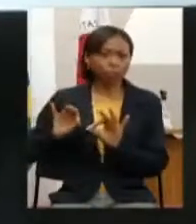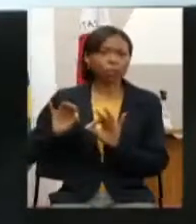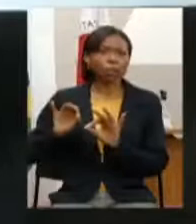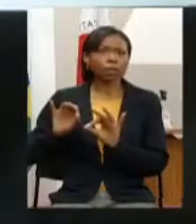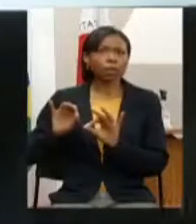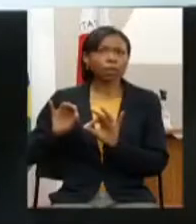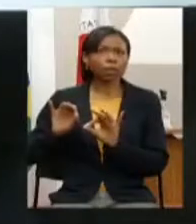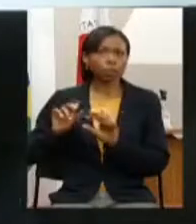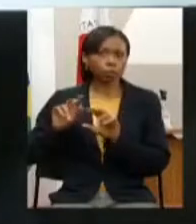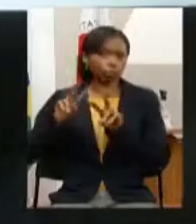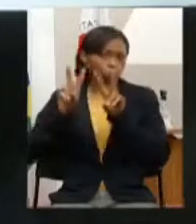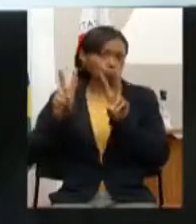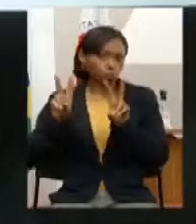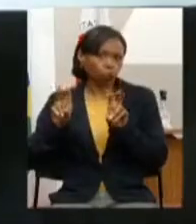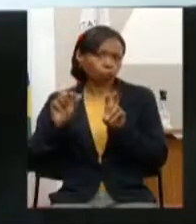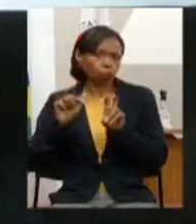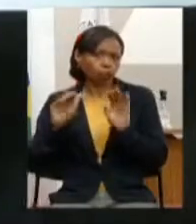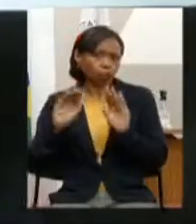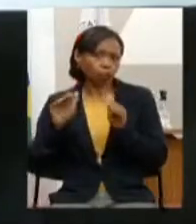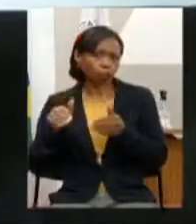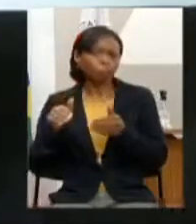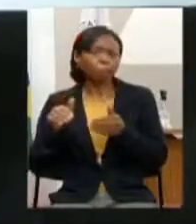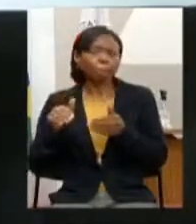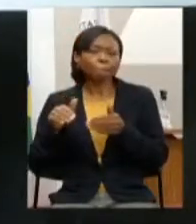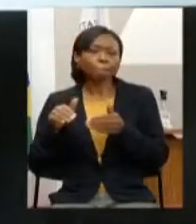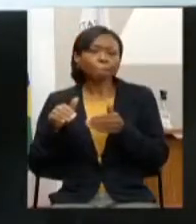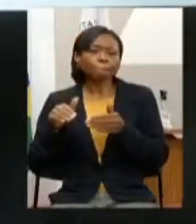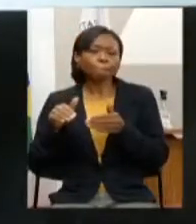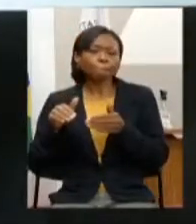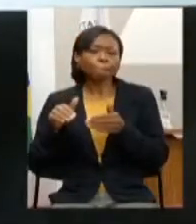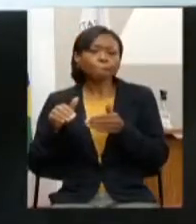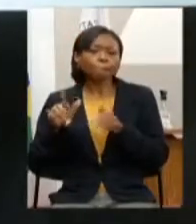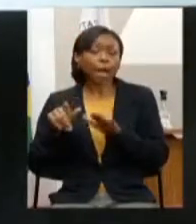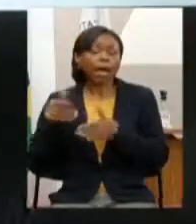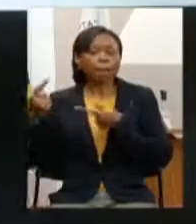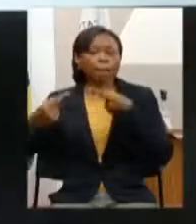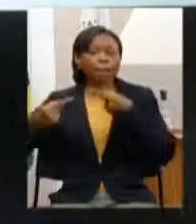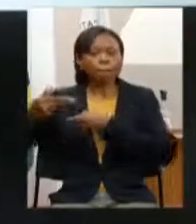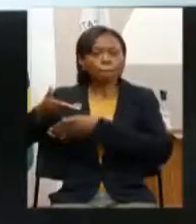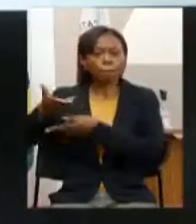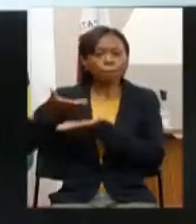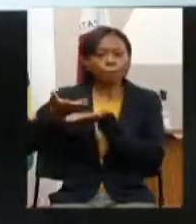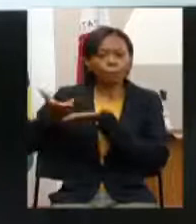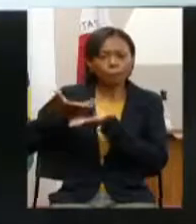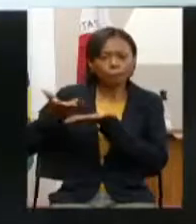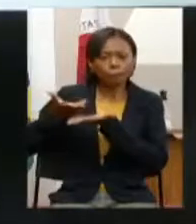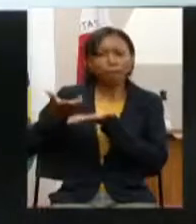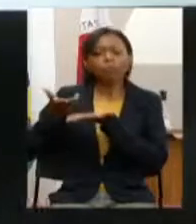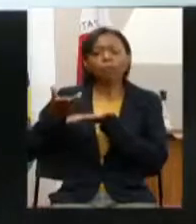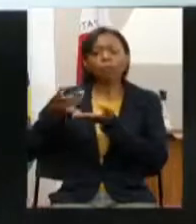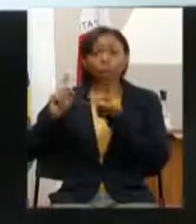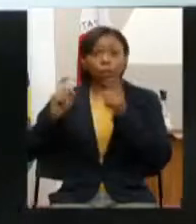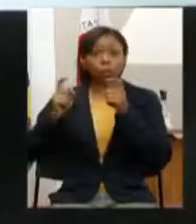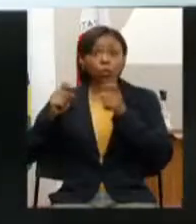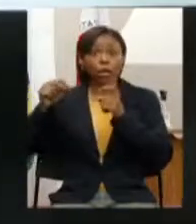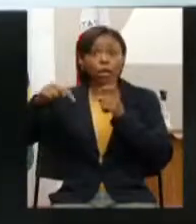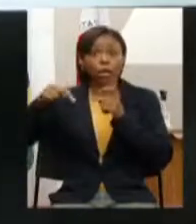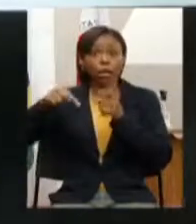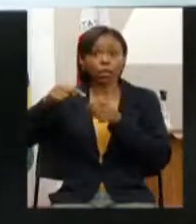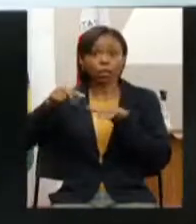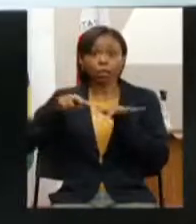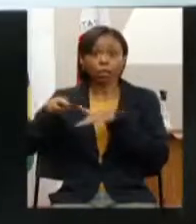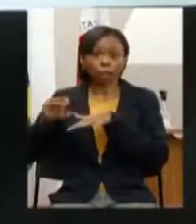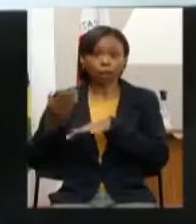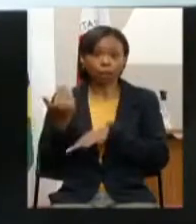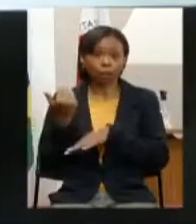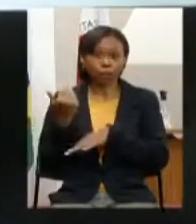respeito dessa demanda especificamente está sendo discutida na nossa reunião inclusive essa semana passada que